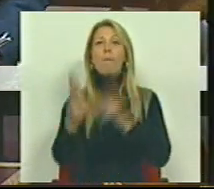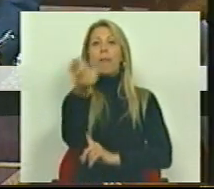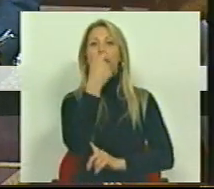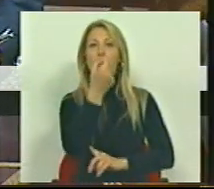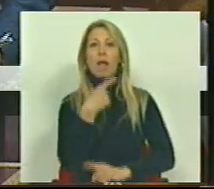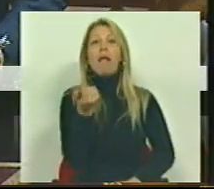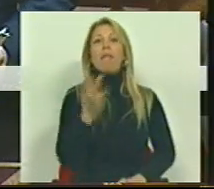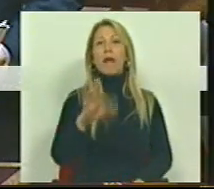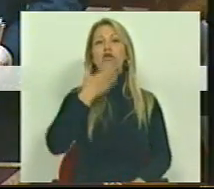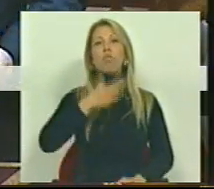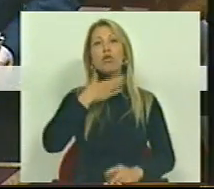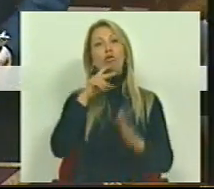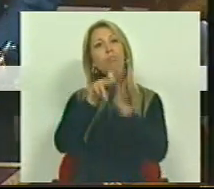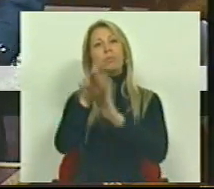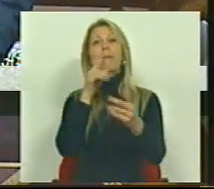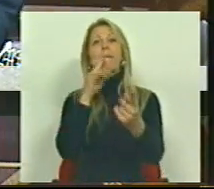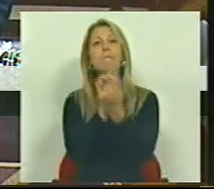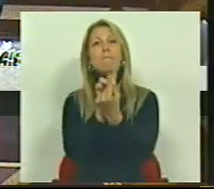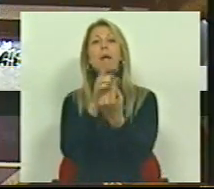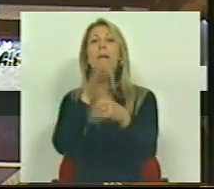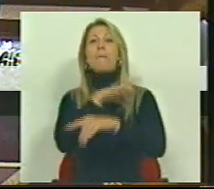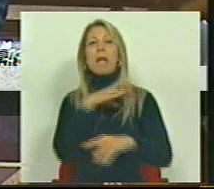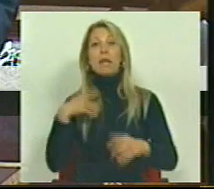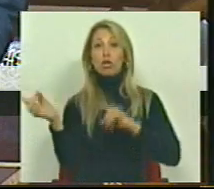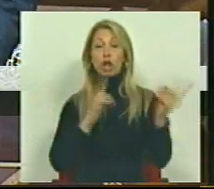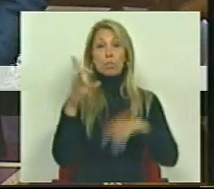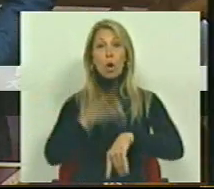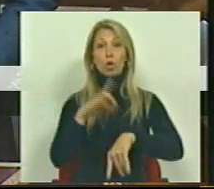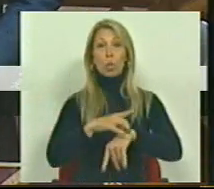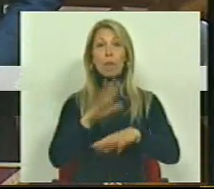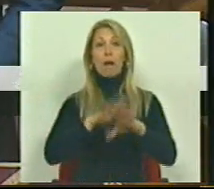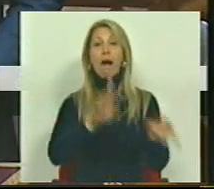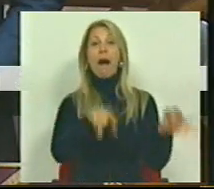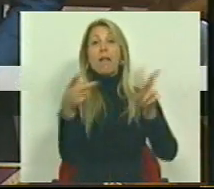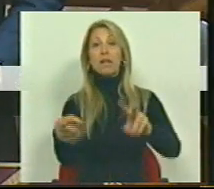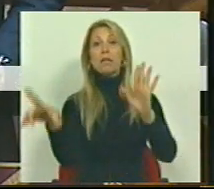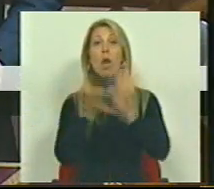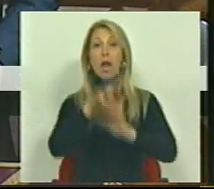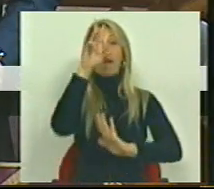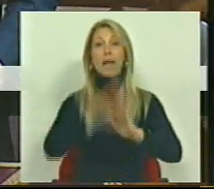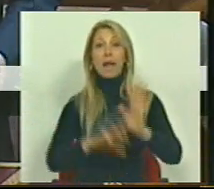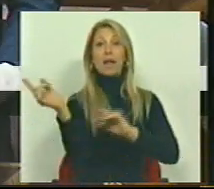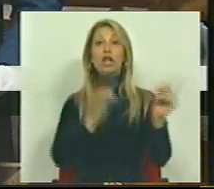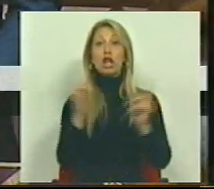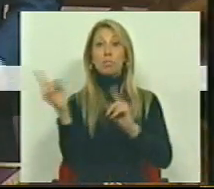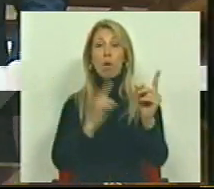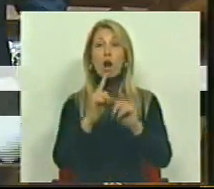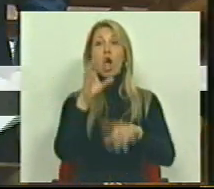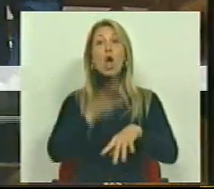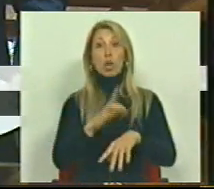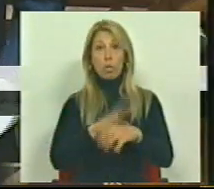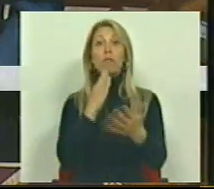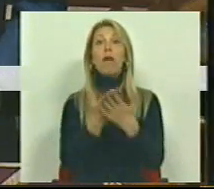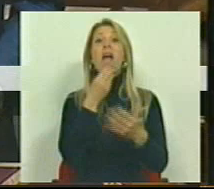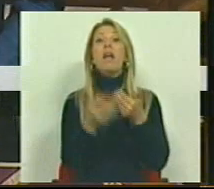aumentaram as taxas moderadoras, aumentou o transporte dos doentes, com uma alteração à lei e às regras do transporte doente, que implica que muitos